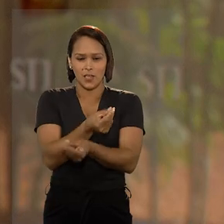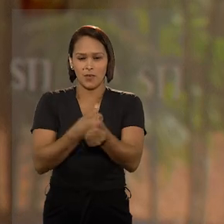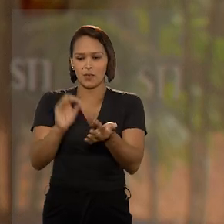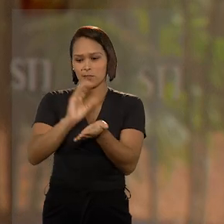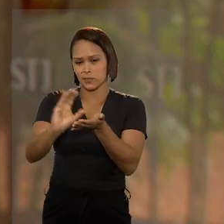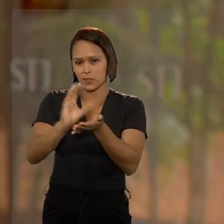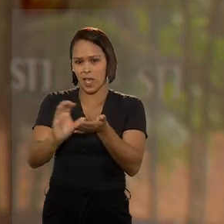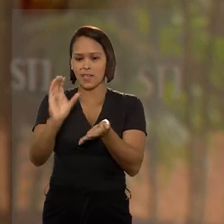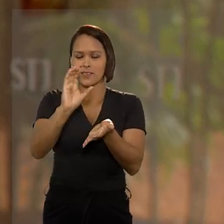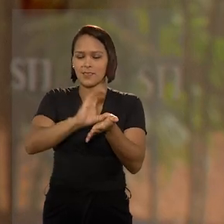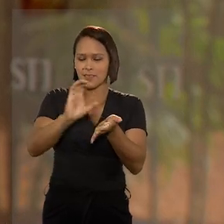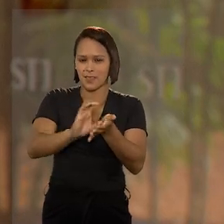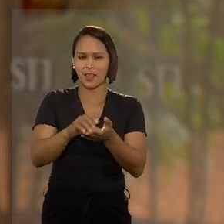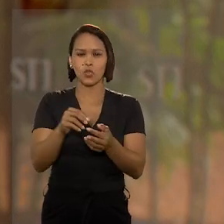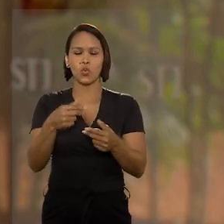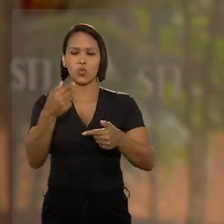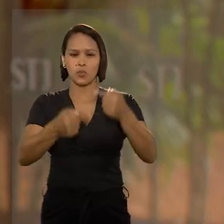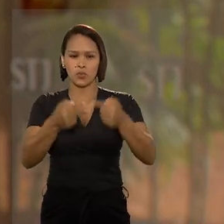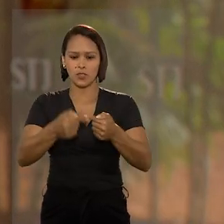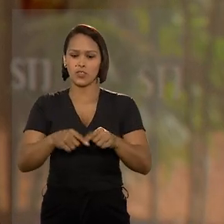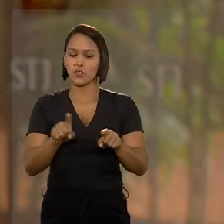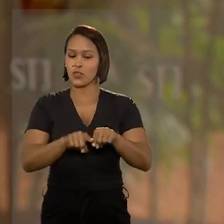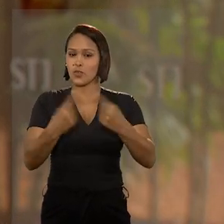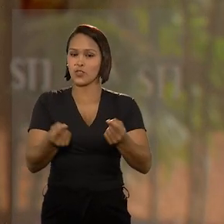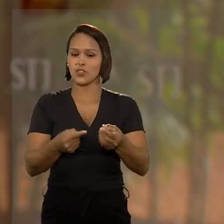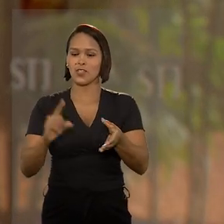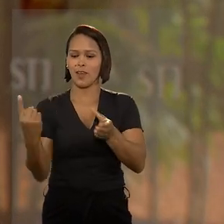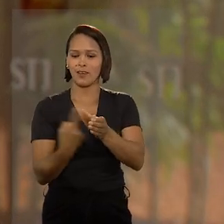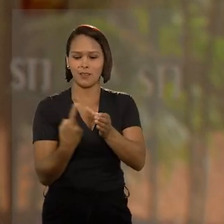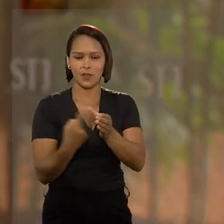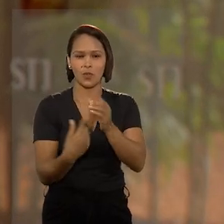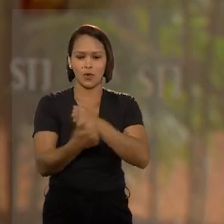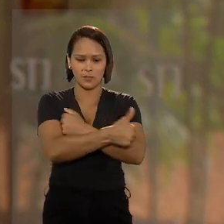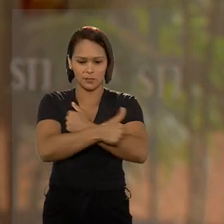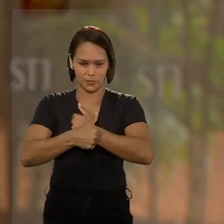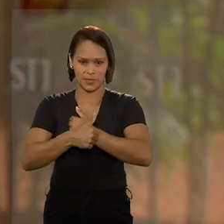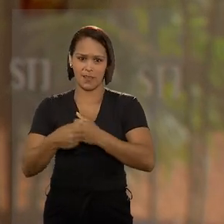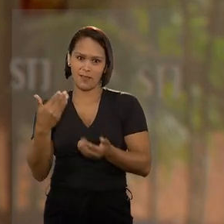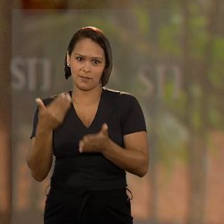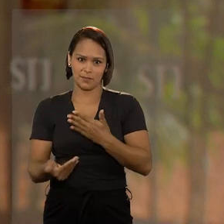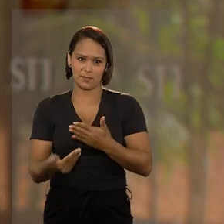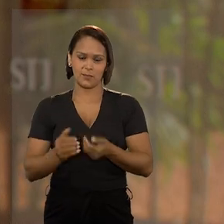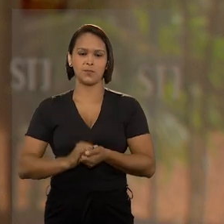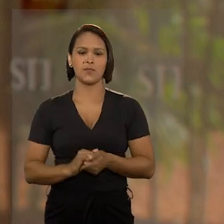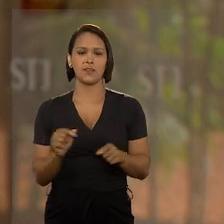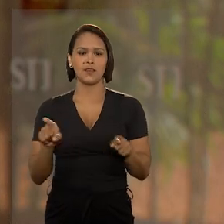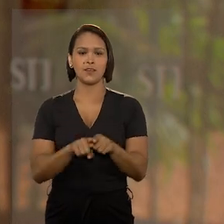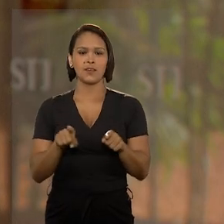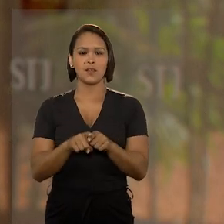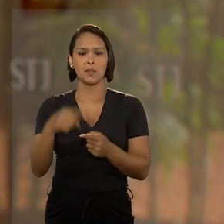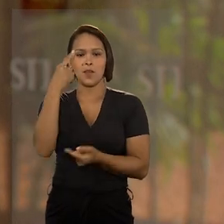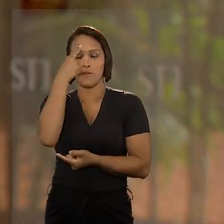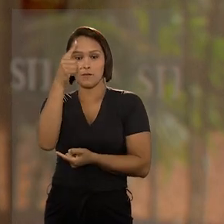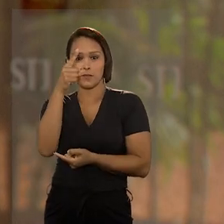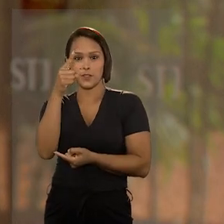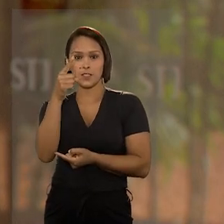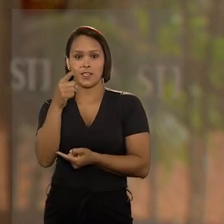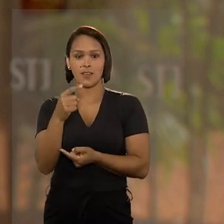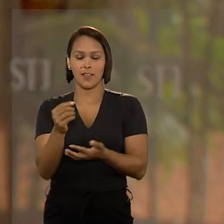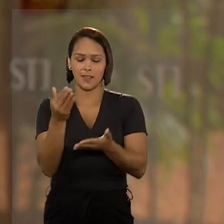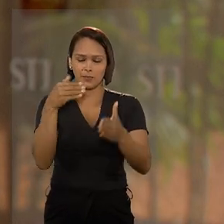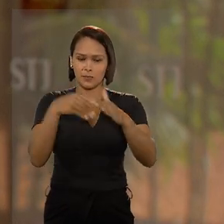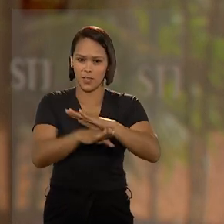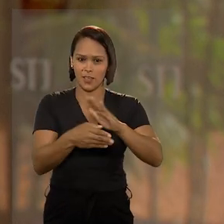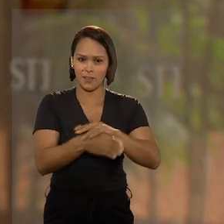indenizações do Estatuto do Anistiado Político já incluem reparações morais. Além disso, foram considerados prescritos